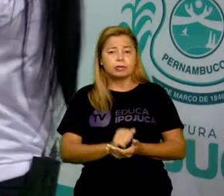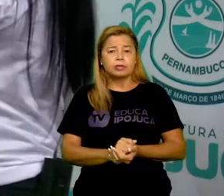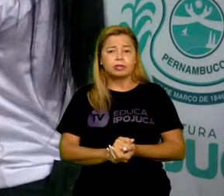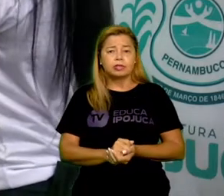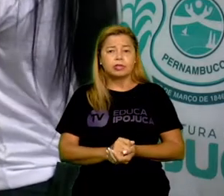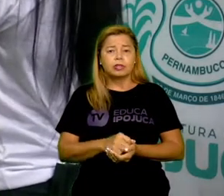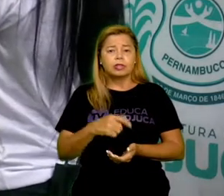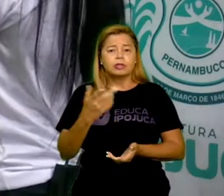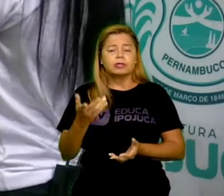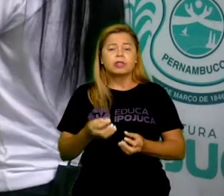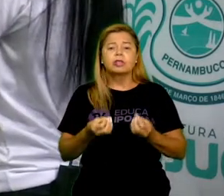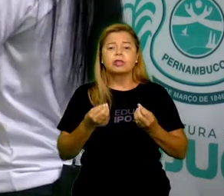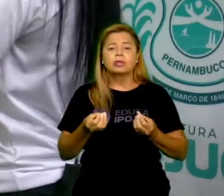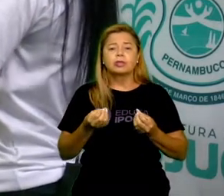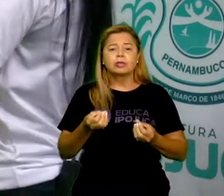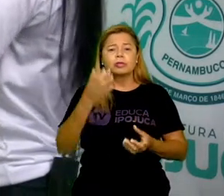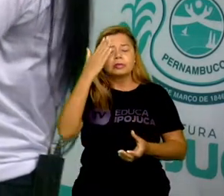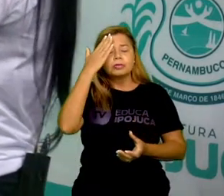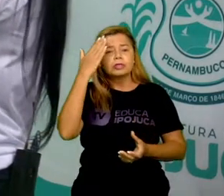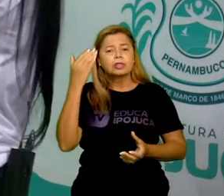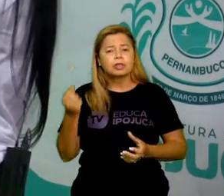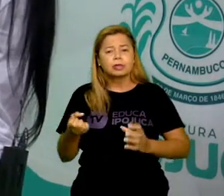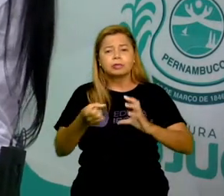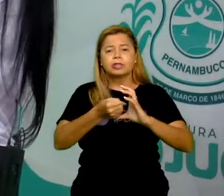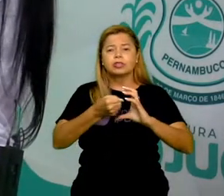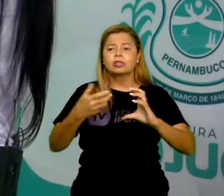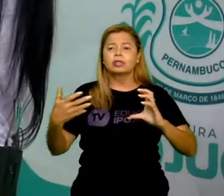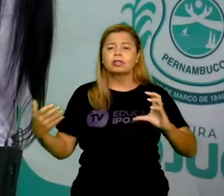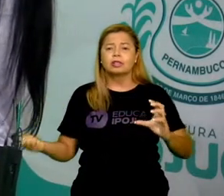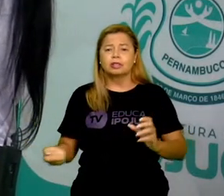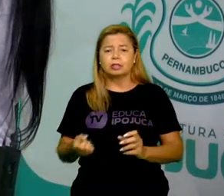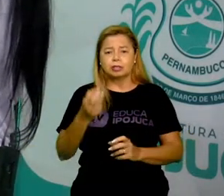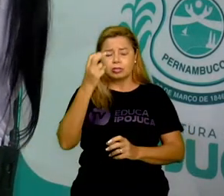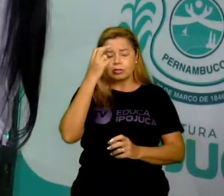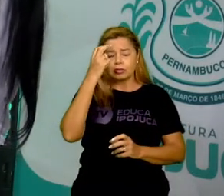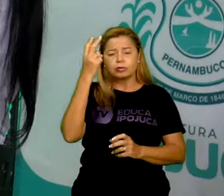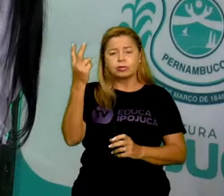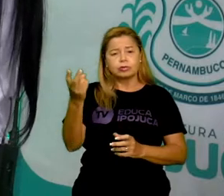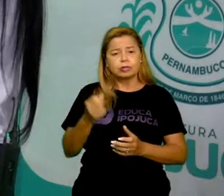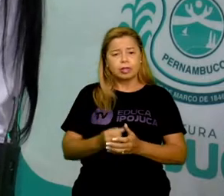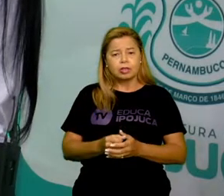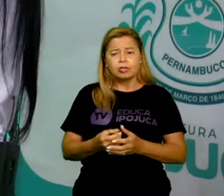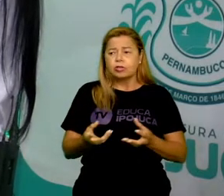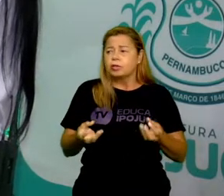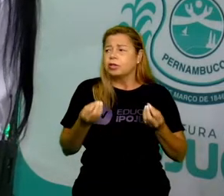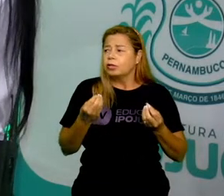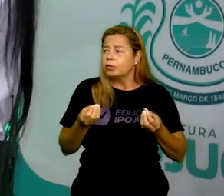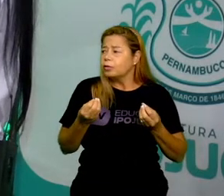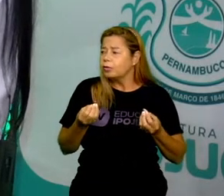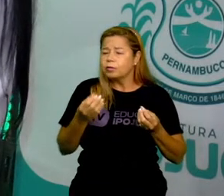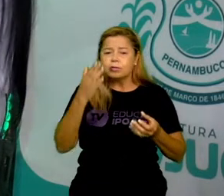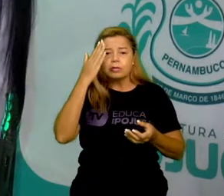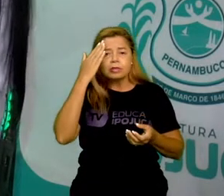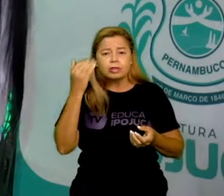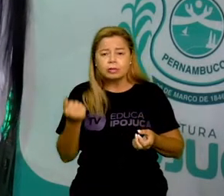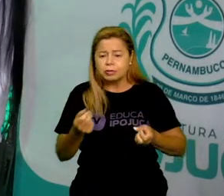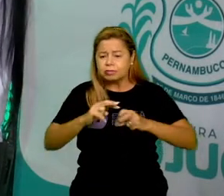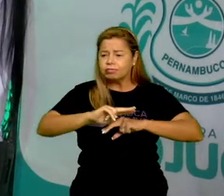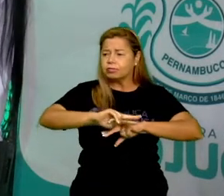reconhecer os nossos traços culturais em meio a essa diversidade cultural que tem?